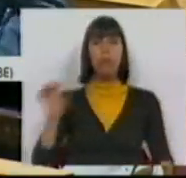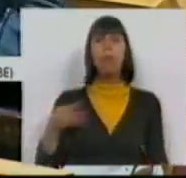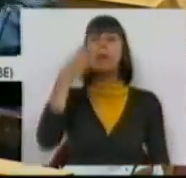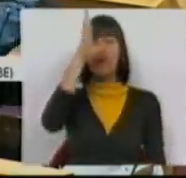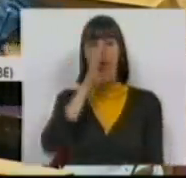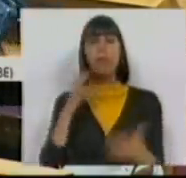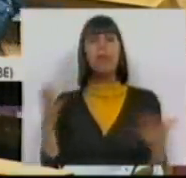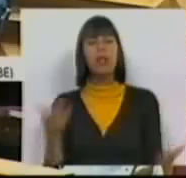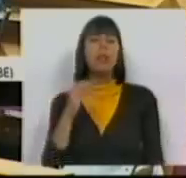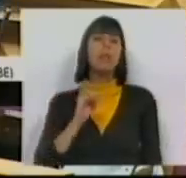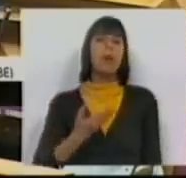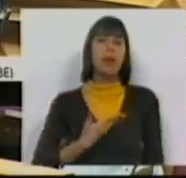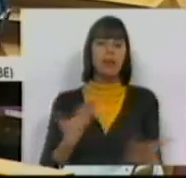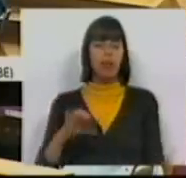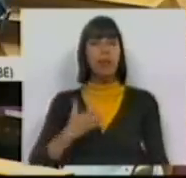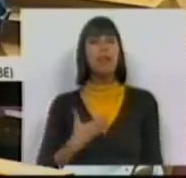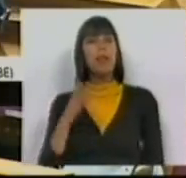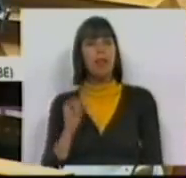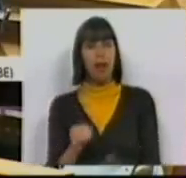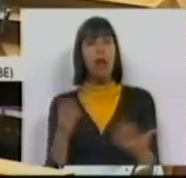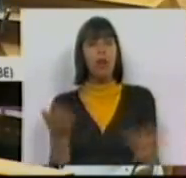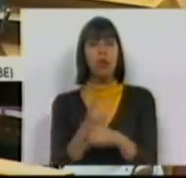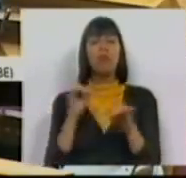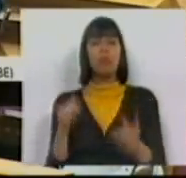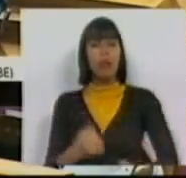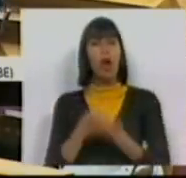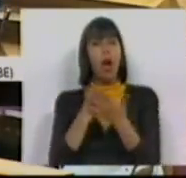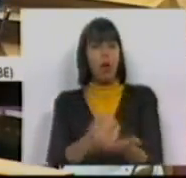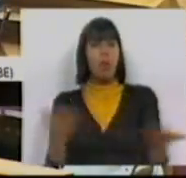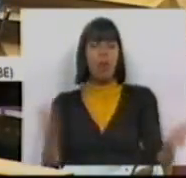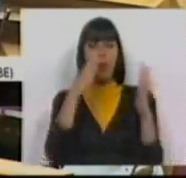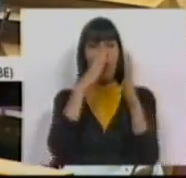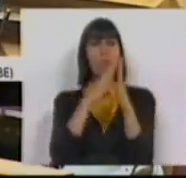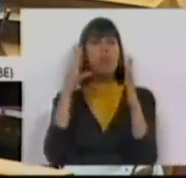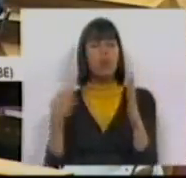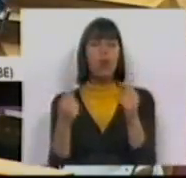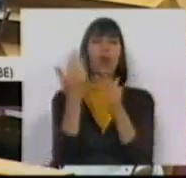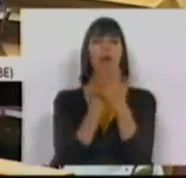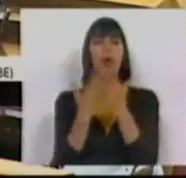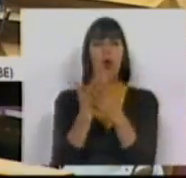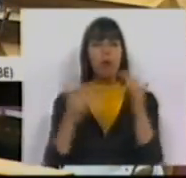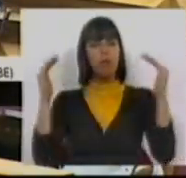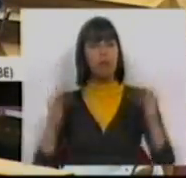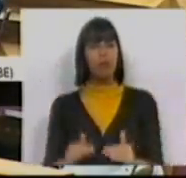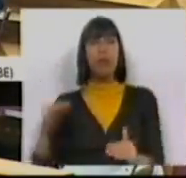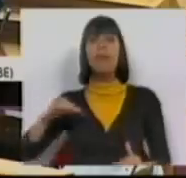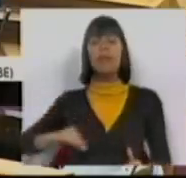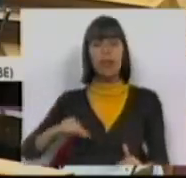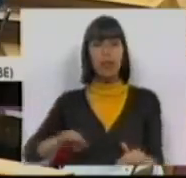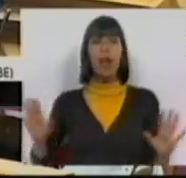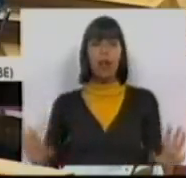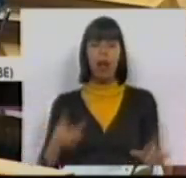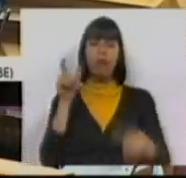Primeiro-Ministro, do PSD e do CDS, porque o apoiam. É um modelo económico de baixos salários